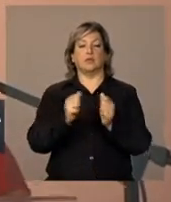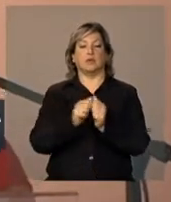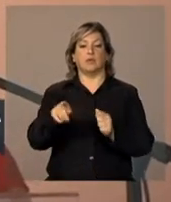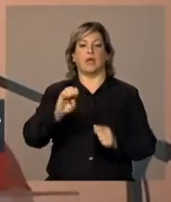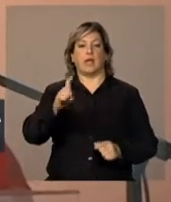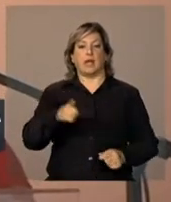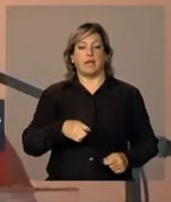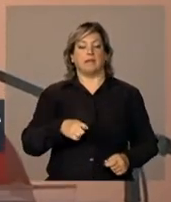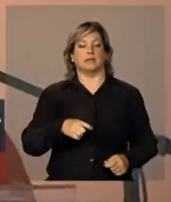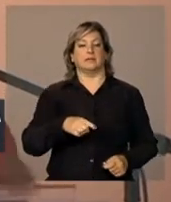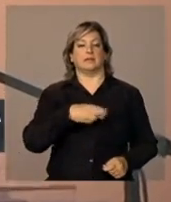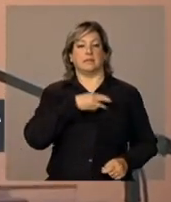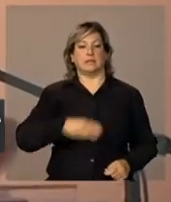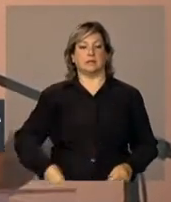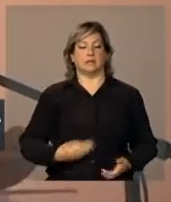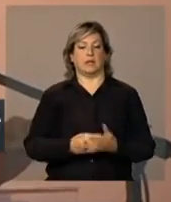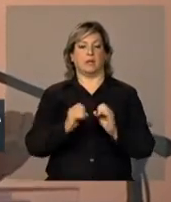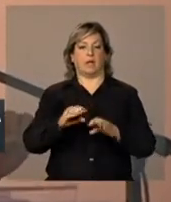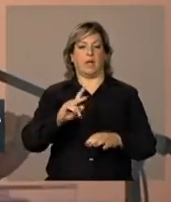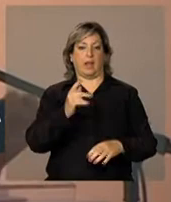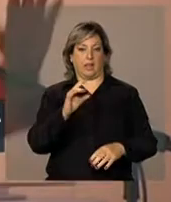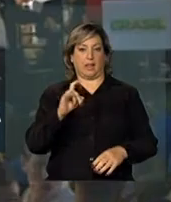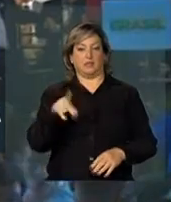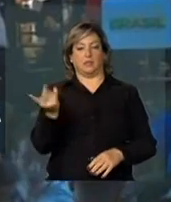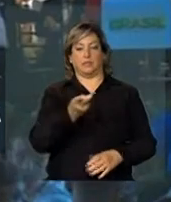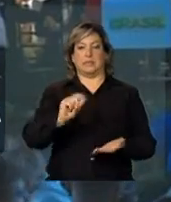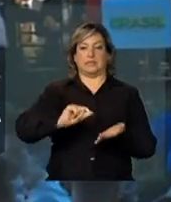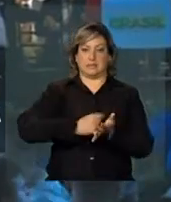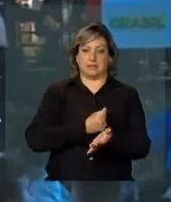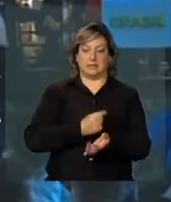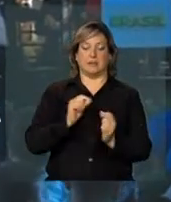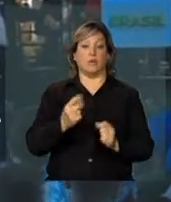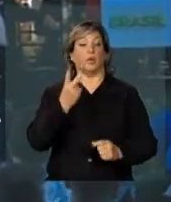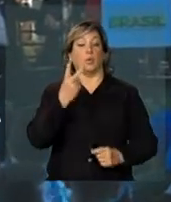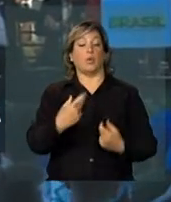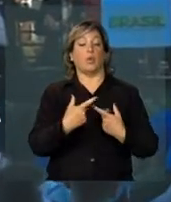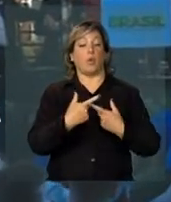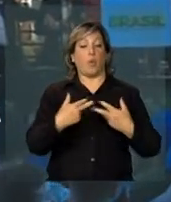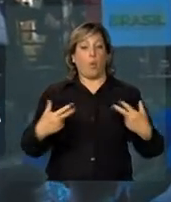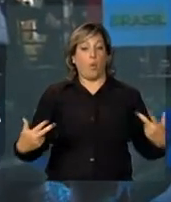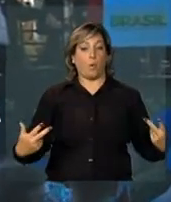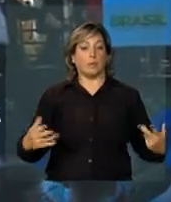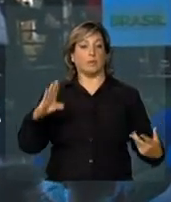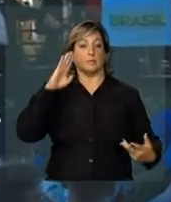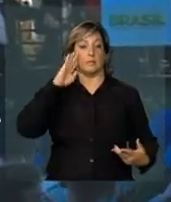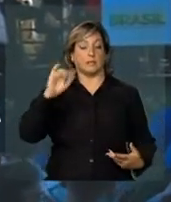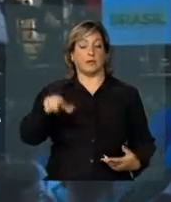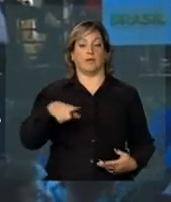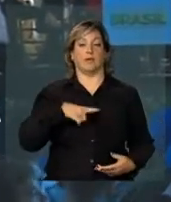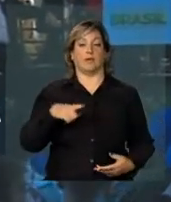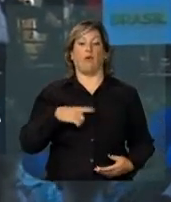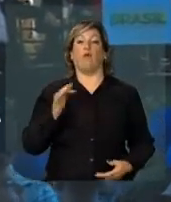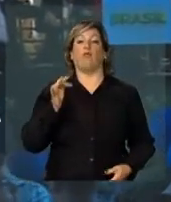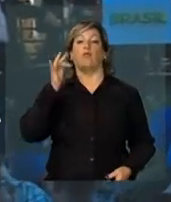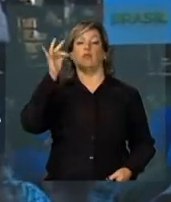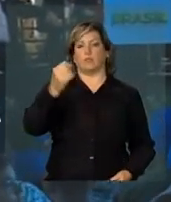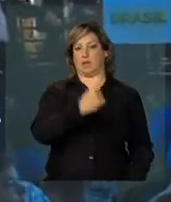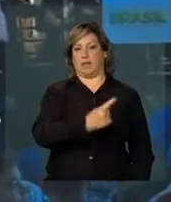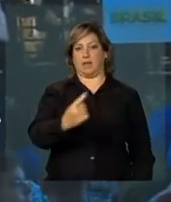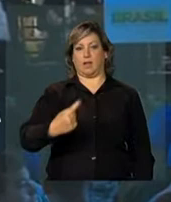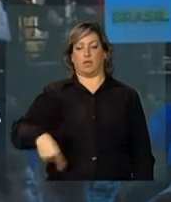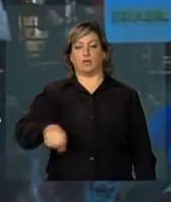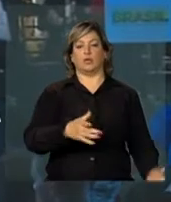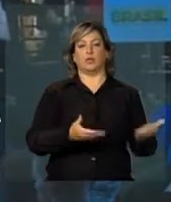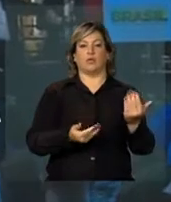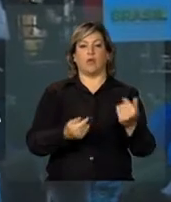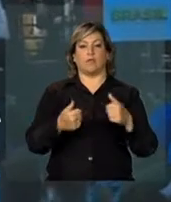Fernando Haddad, assinaram. Duas coisas que é fundamental para o futuro de cada um dos